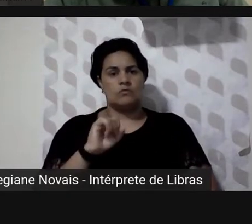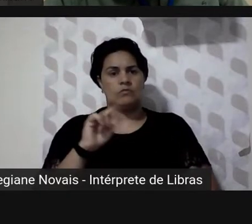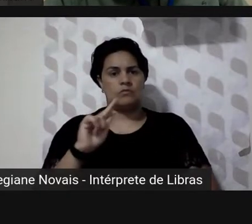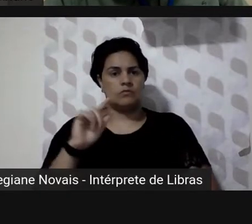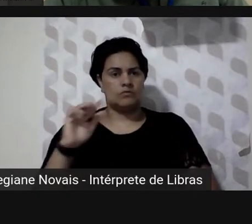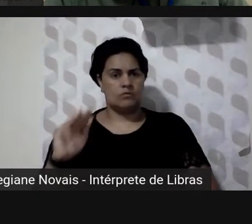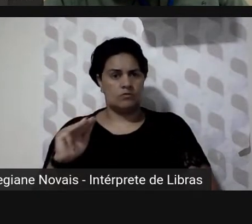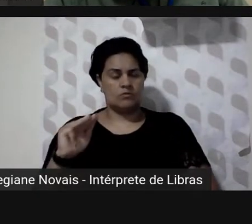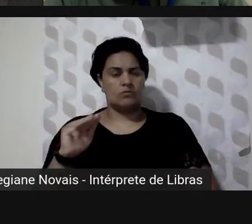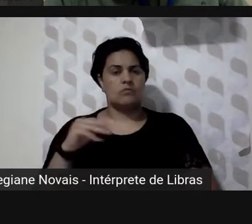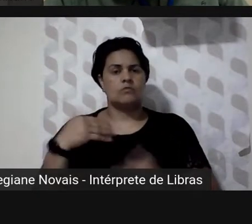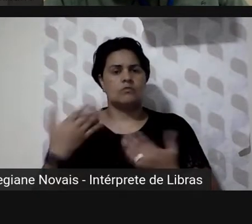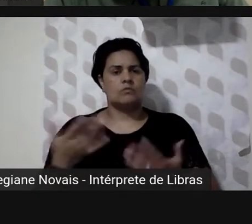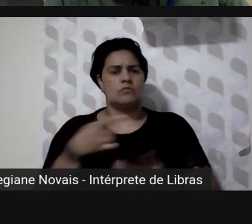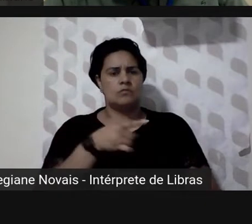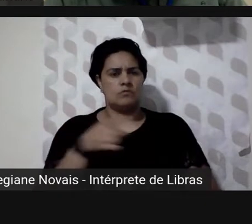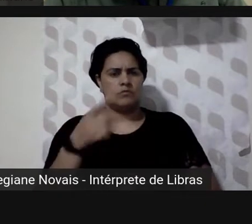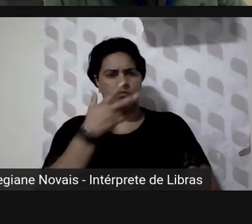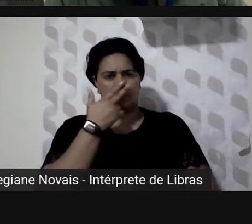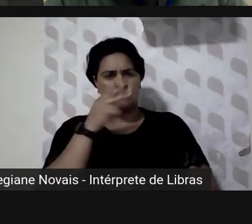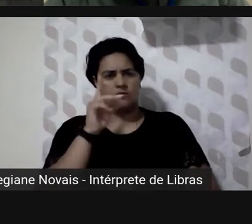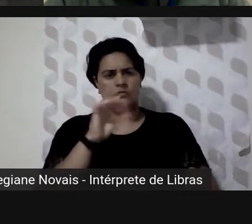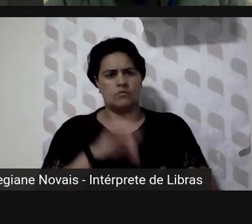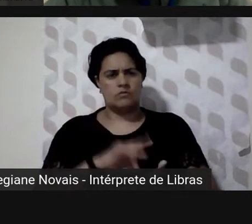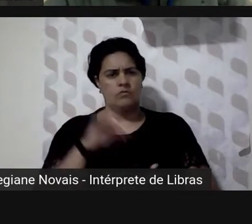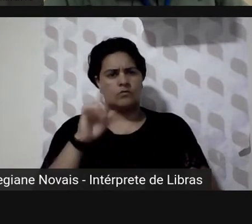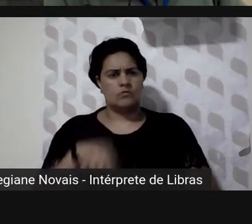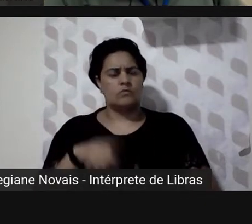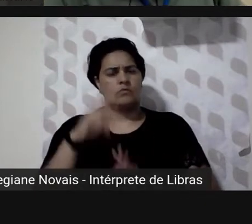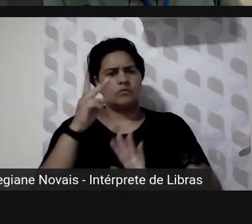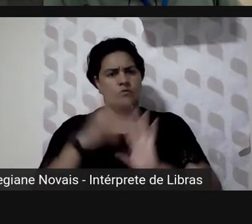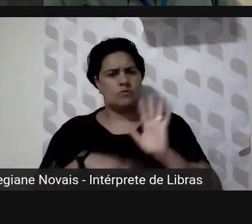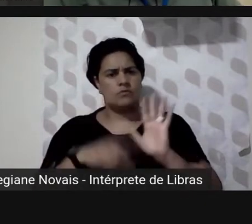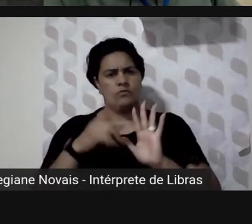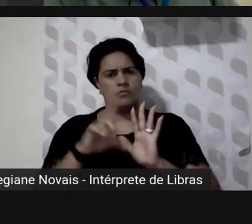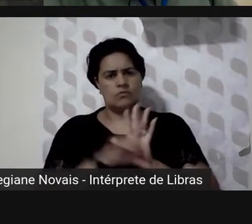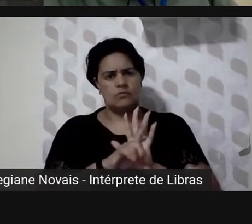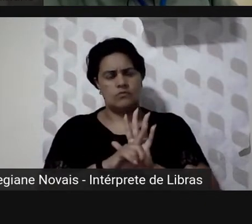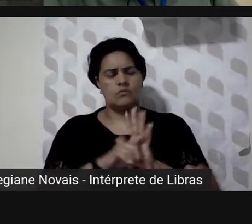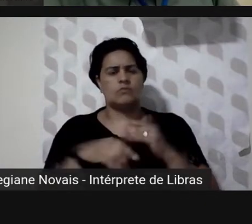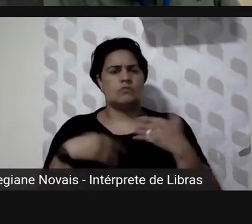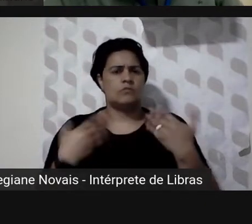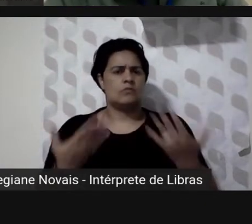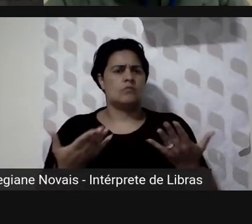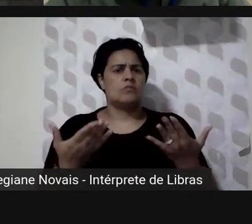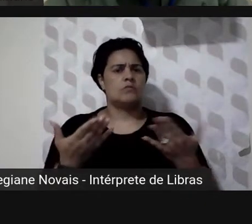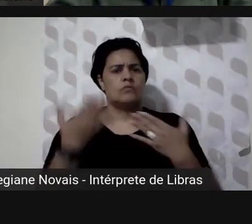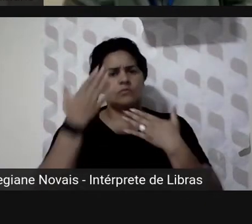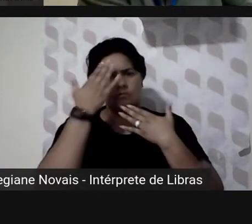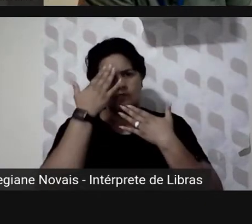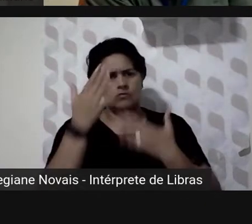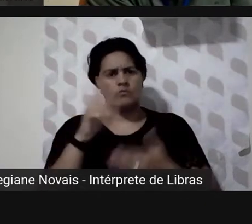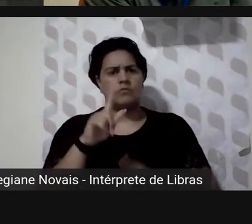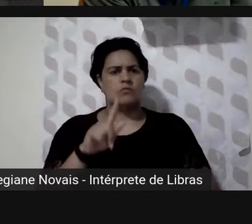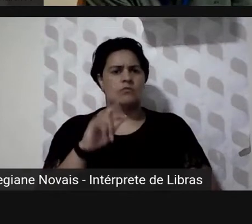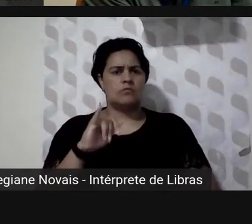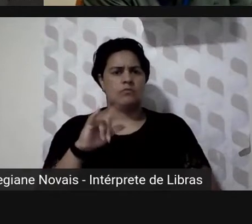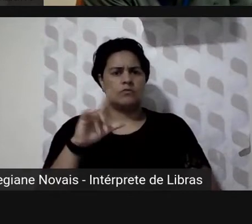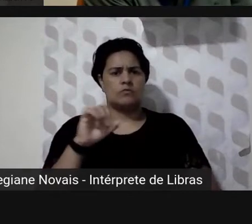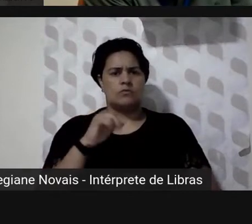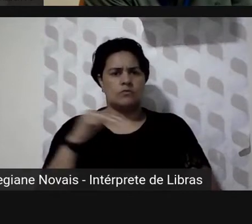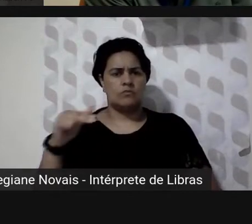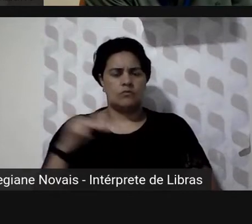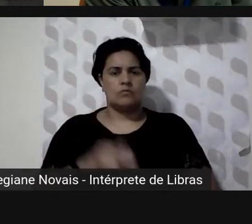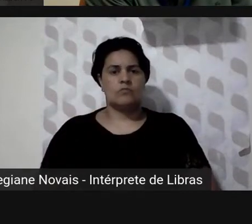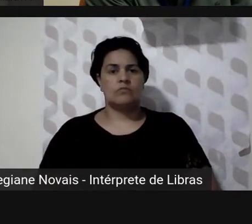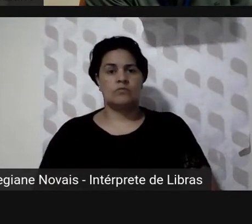da ideia faria parte de um possível projeto de lei te mando abraços obrigado Gilson pela pergunta Cristiano o